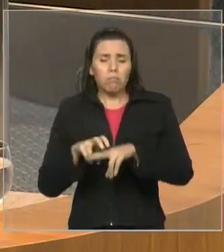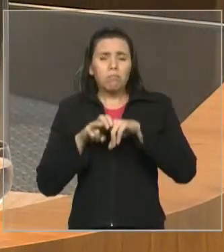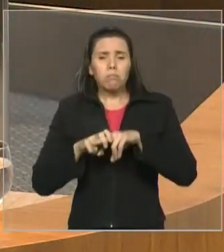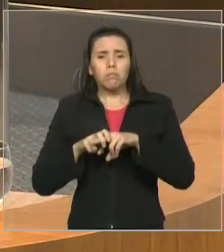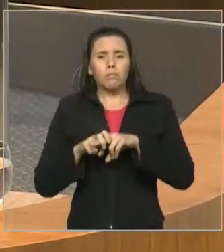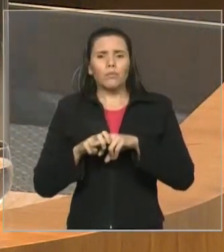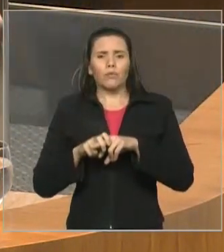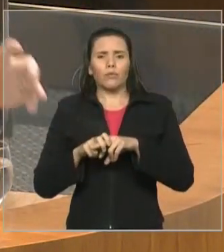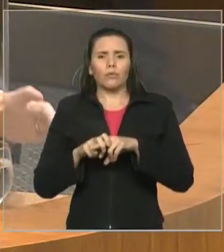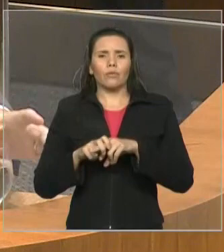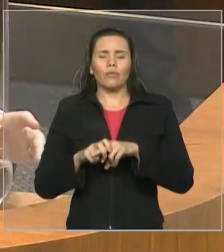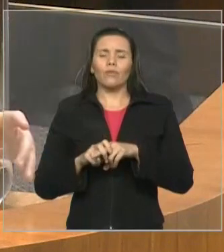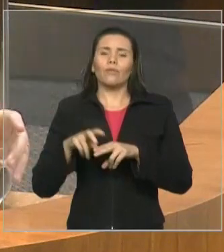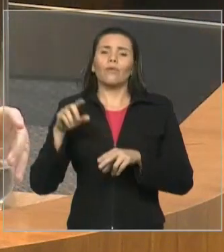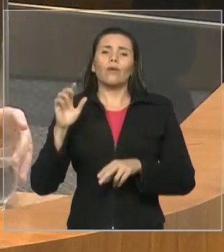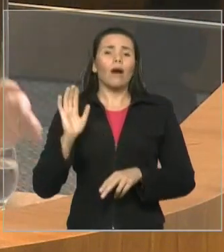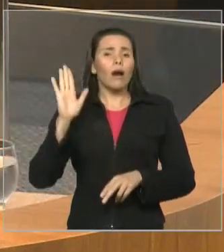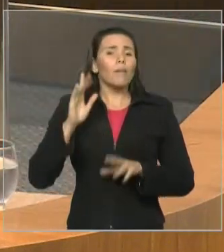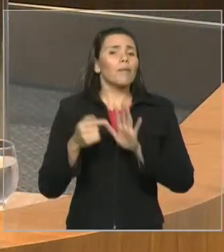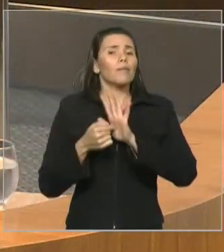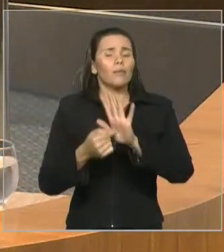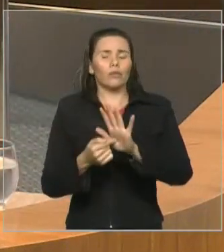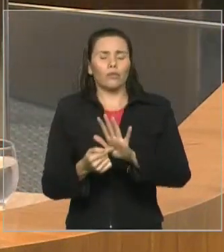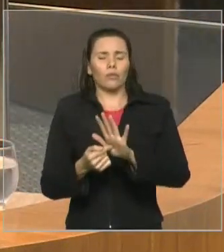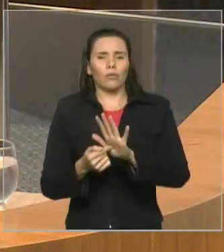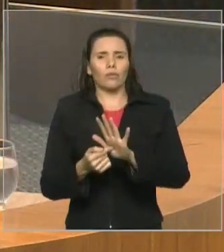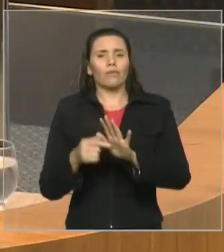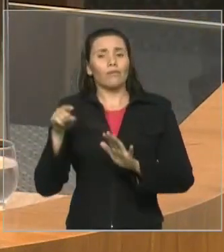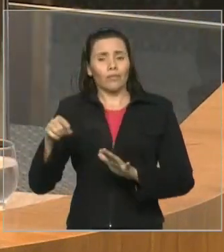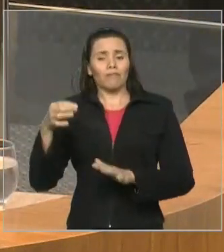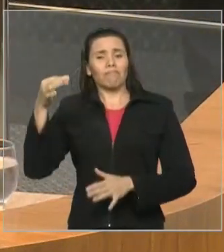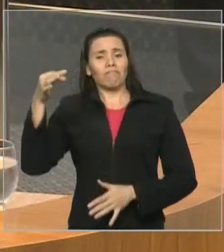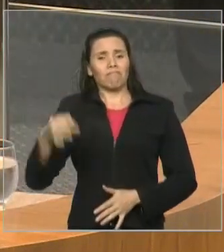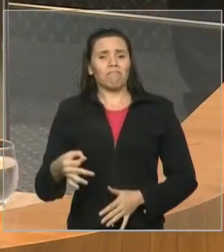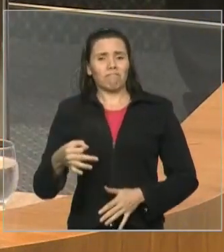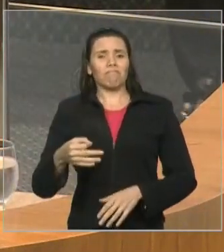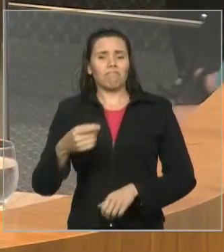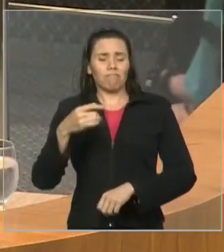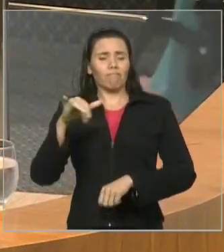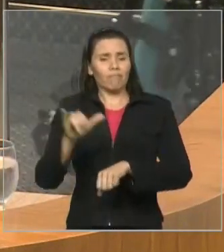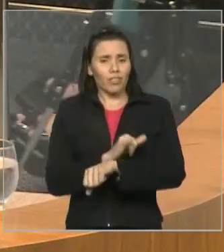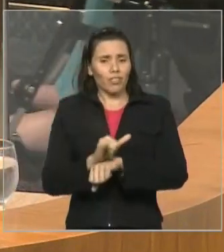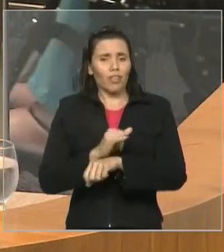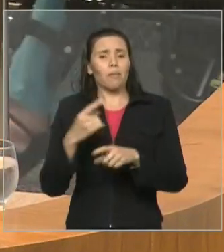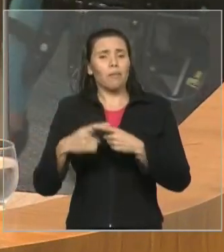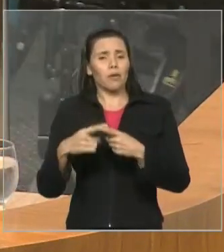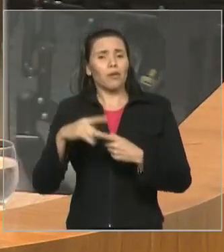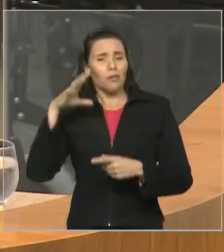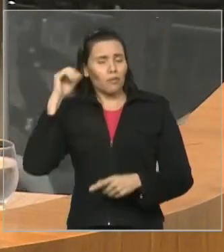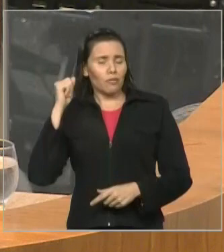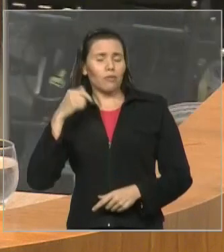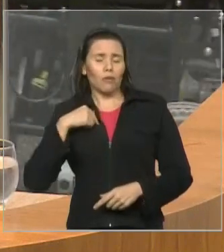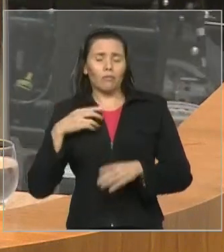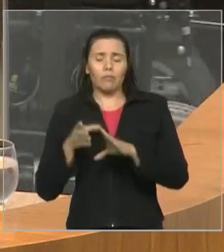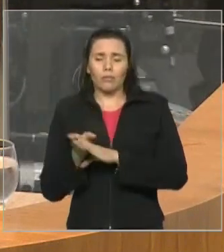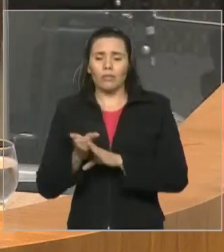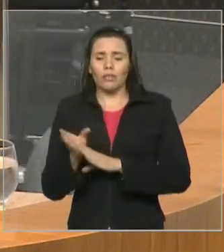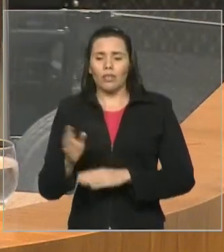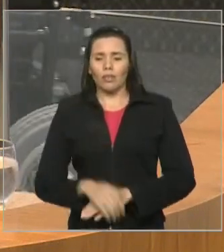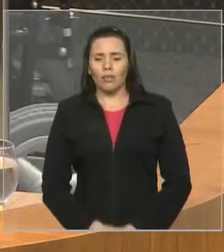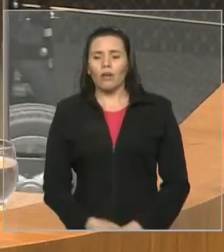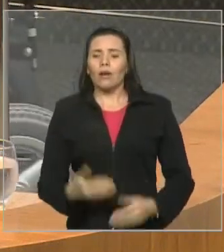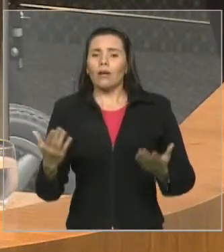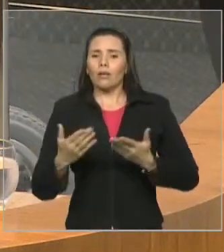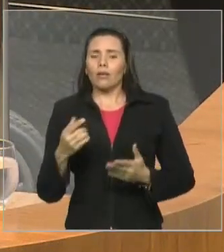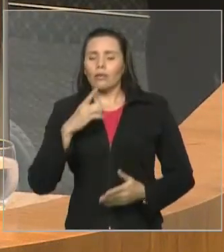numa campanha curta você tem que acertar a estratégia. Então, muito obrigado, deputado Duarte. Agora, deputado Adelmo Soares, por